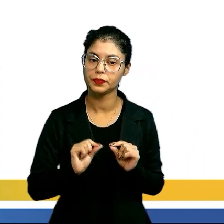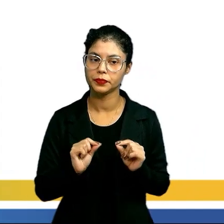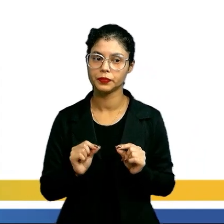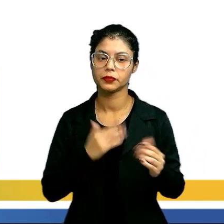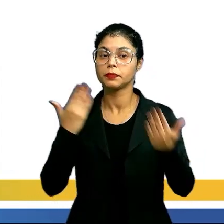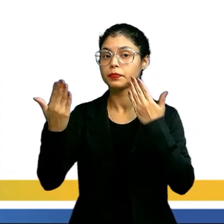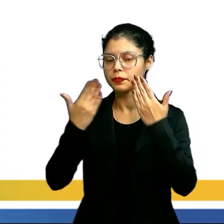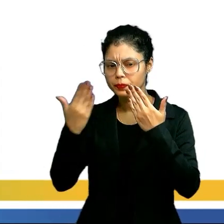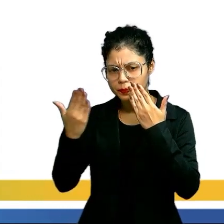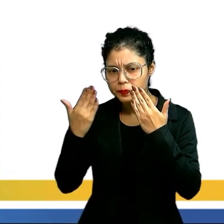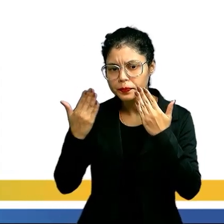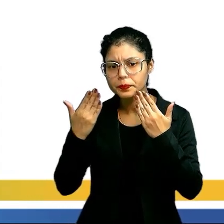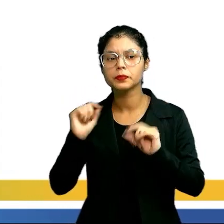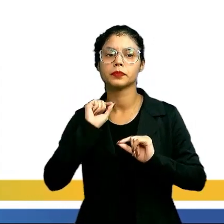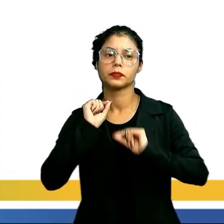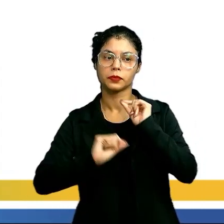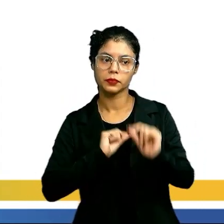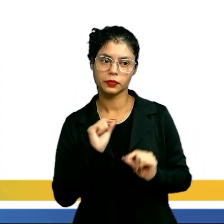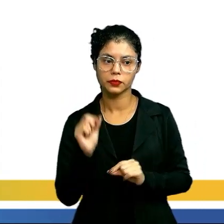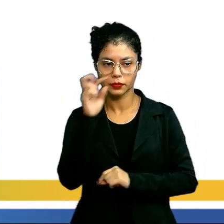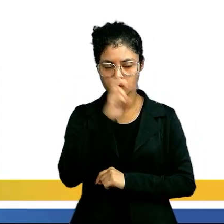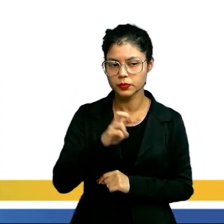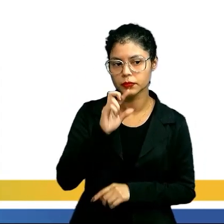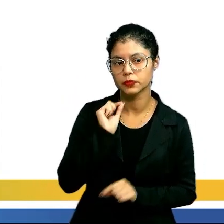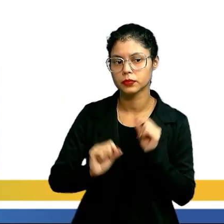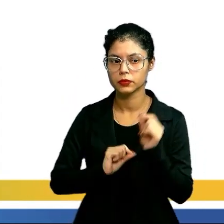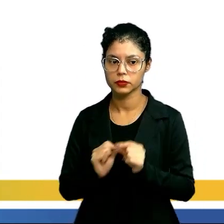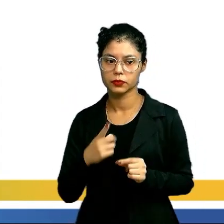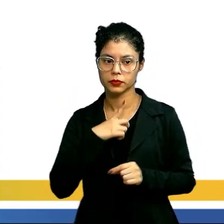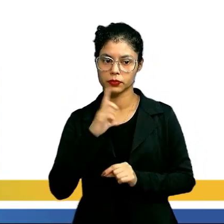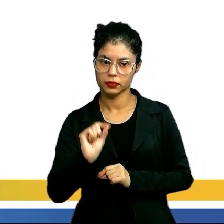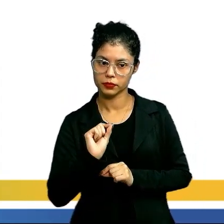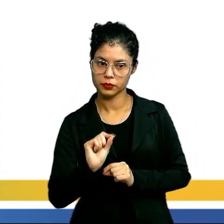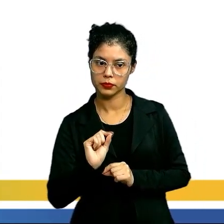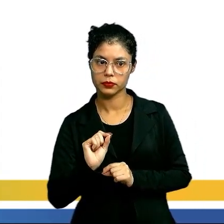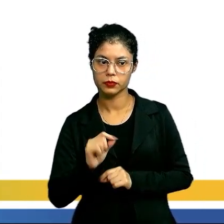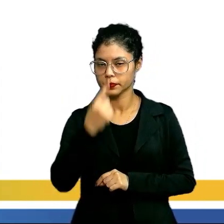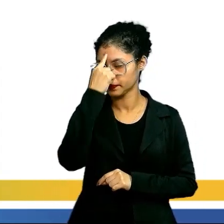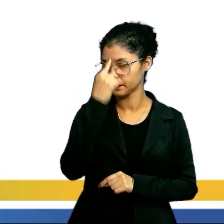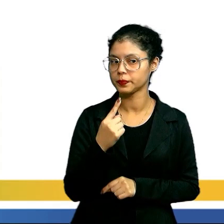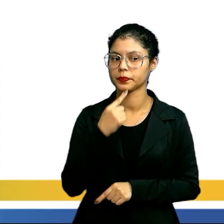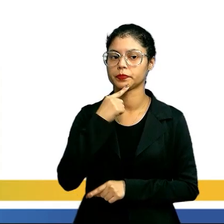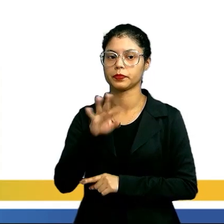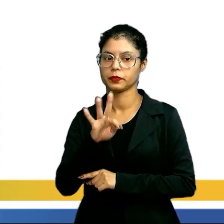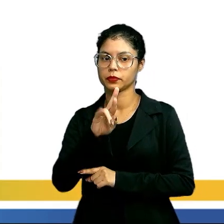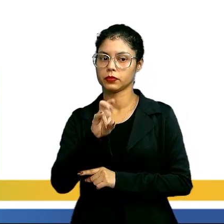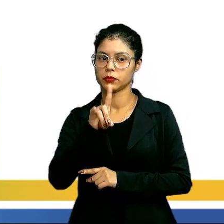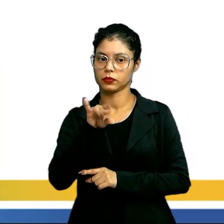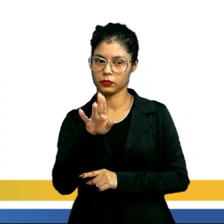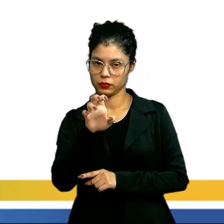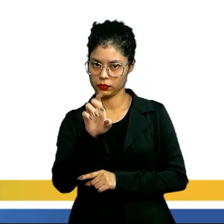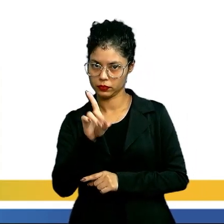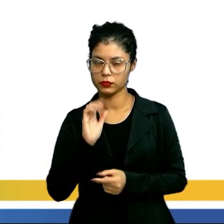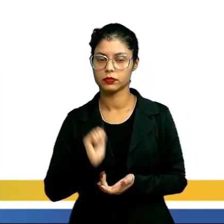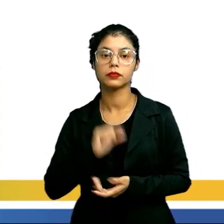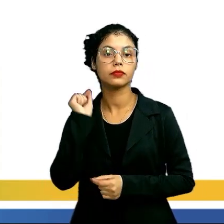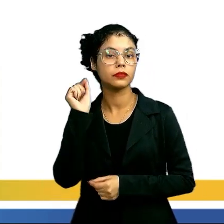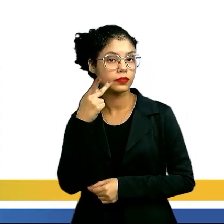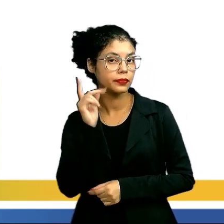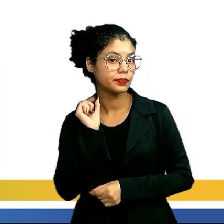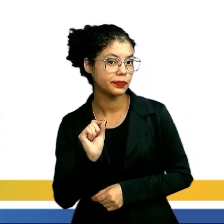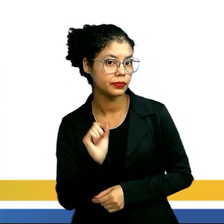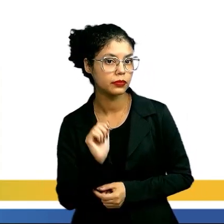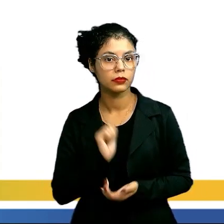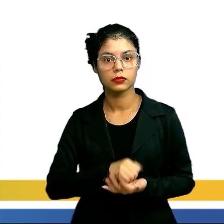a psicologia e a psicanálise. Então, aí nós temos a figura do Freud, então ele vai dizer o seguinte,